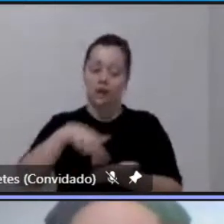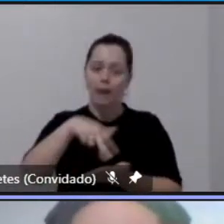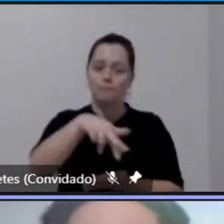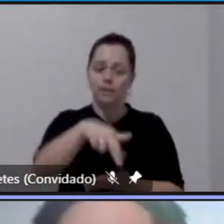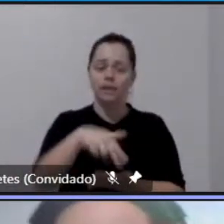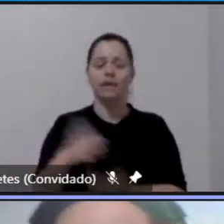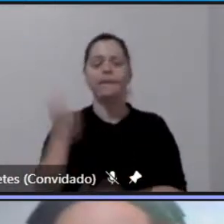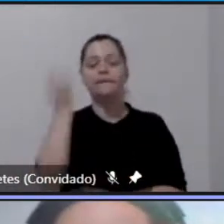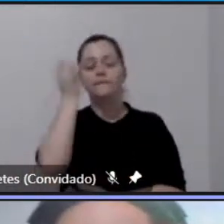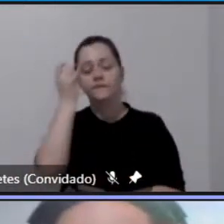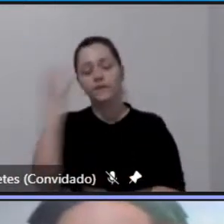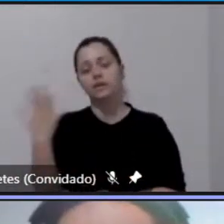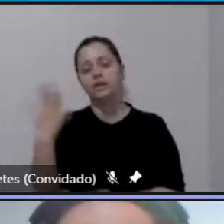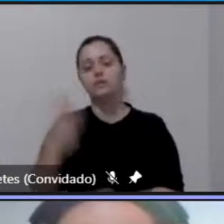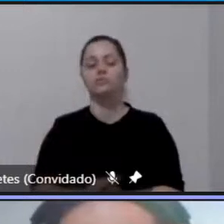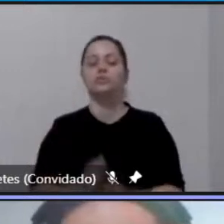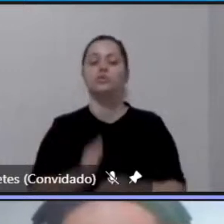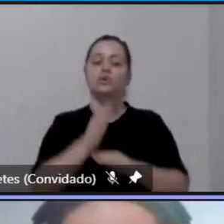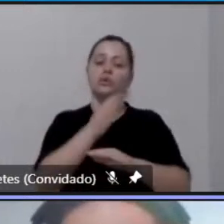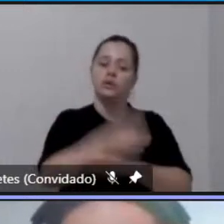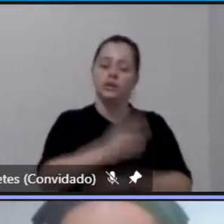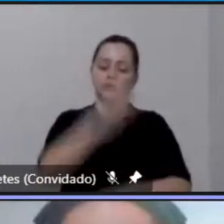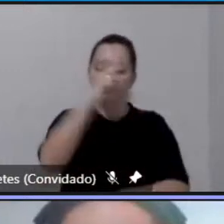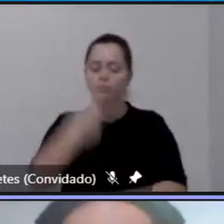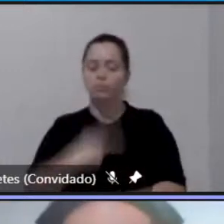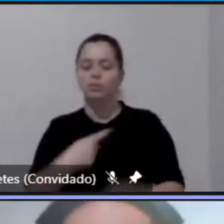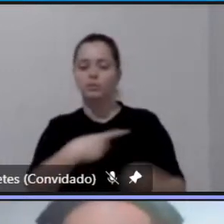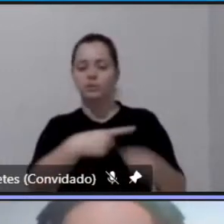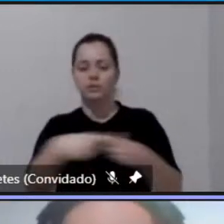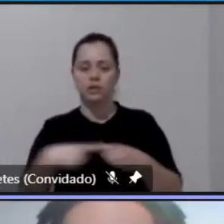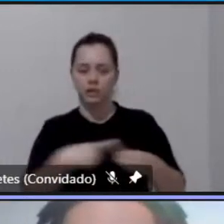dentro do próprio município